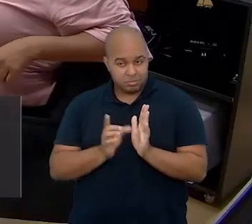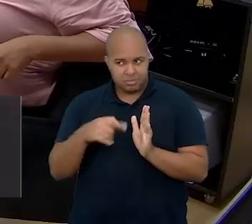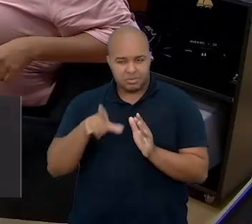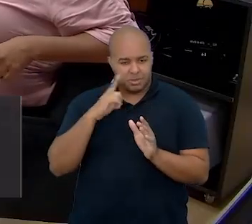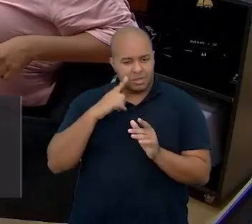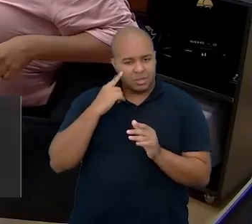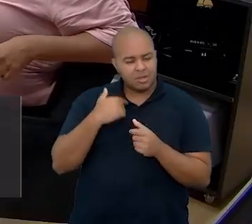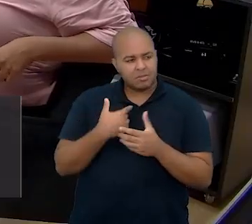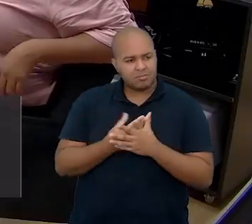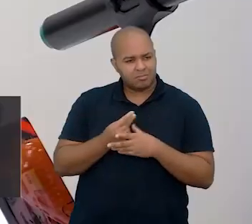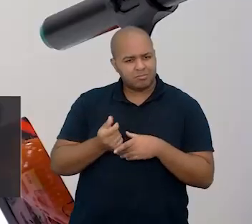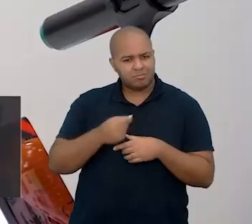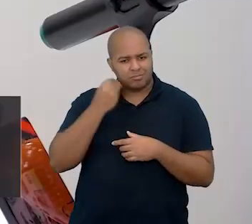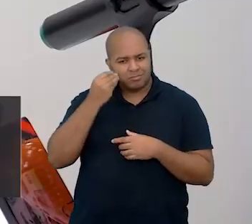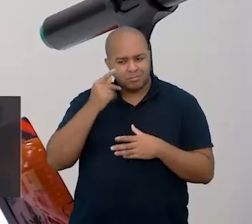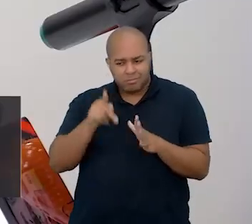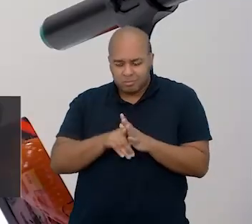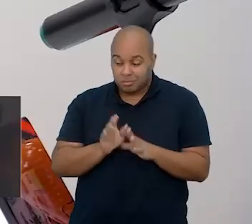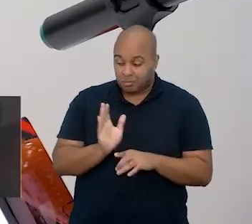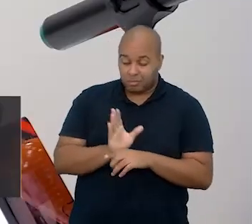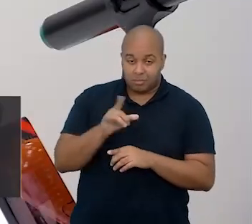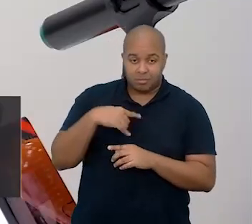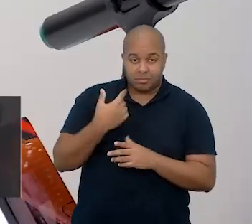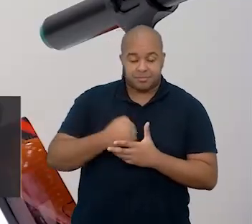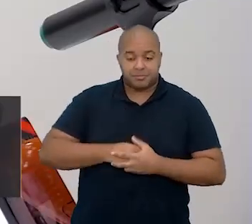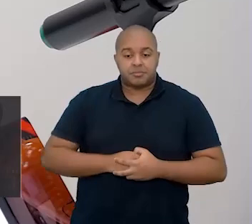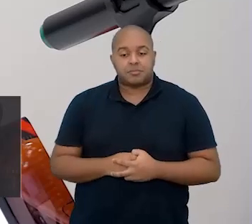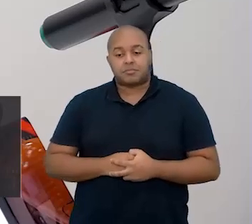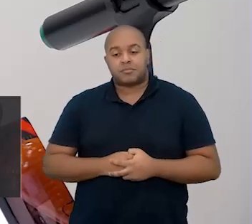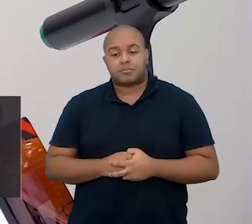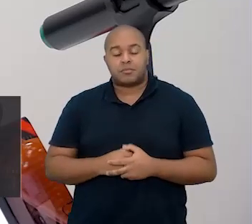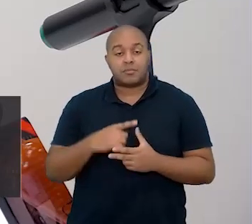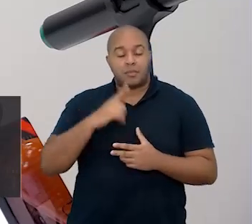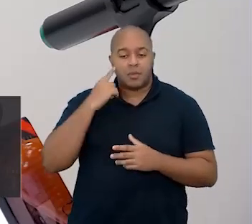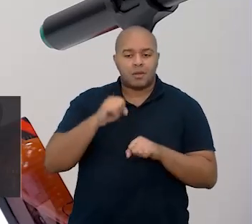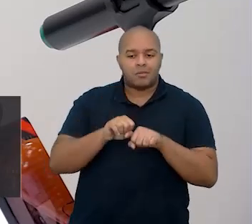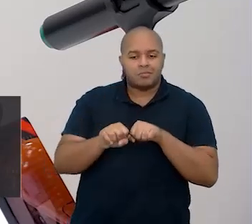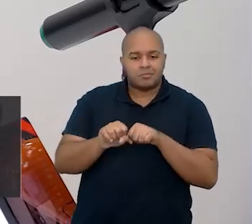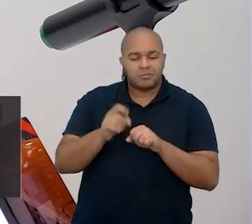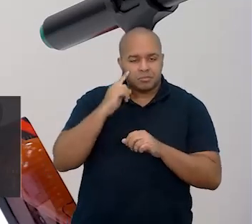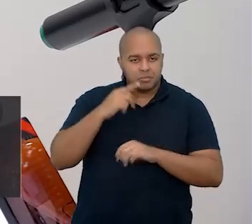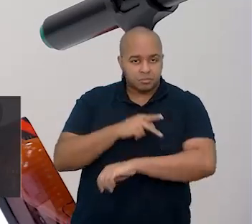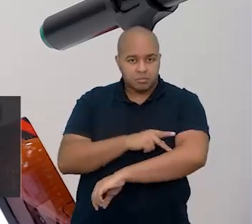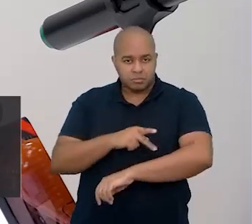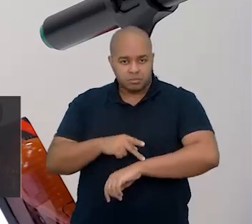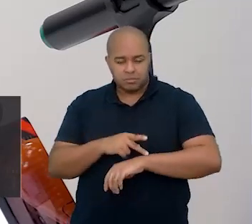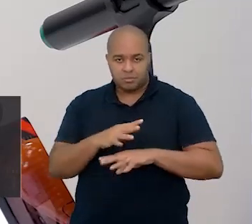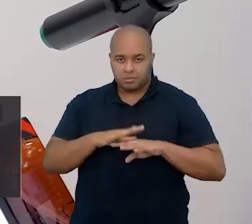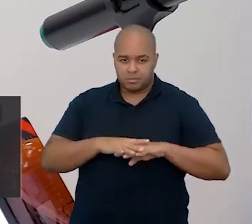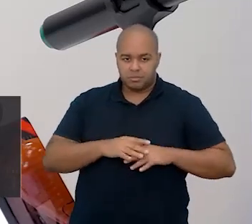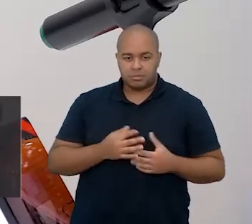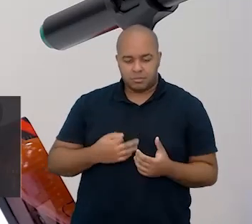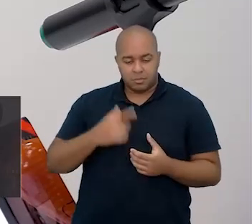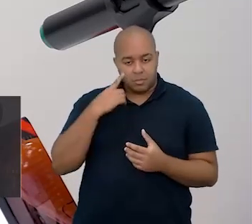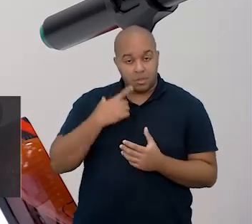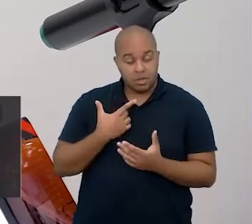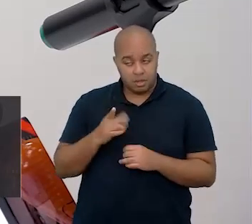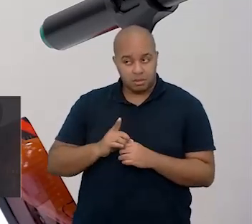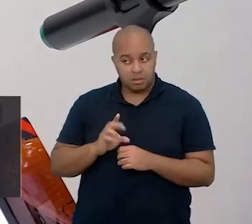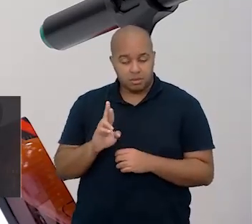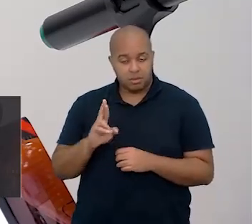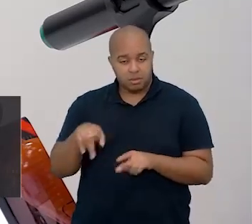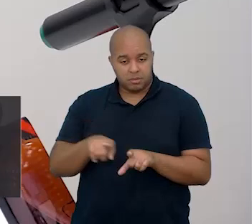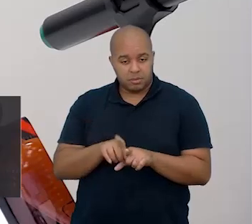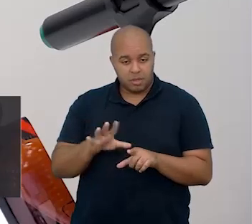Já vem aí com bastante experiência para colaborar conosco. Tem formação em Pedagogia e Matemática, é doutoranda